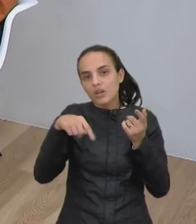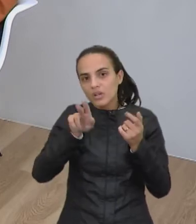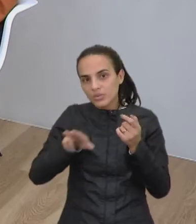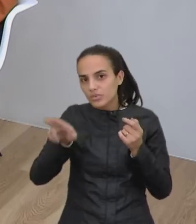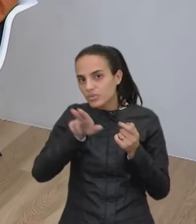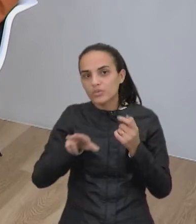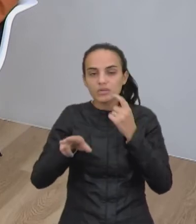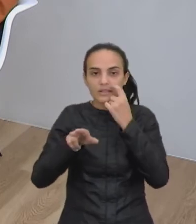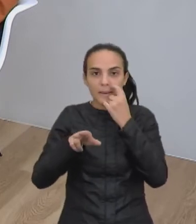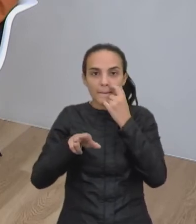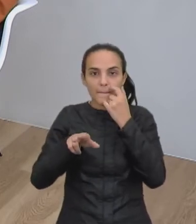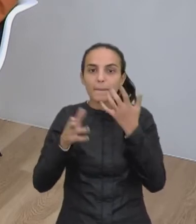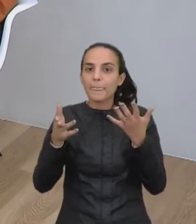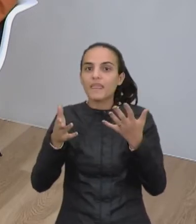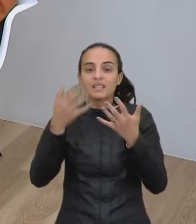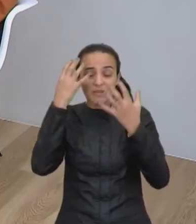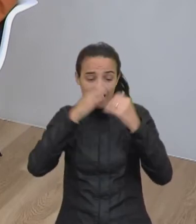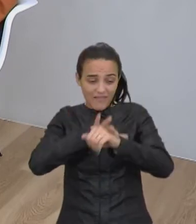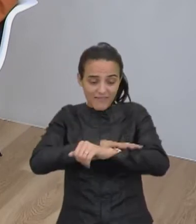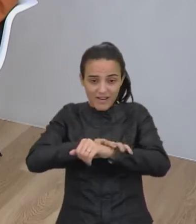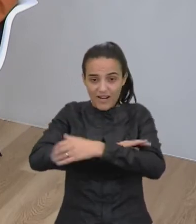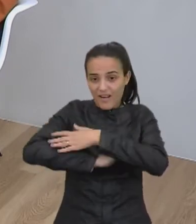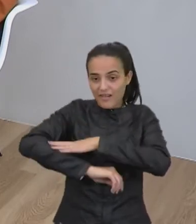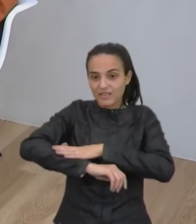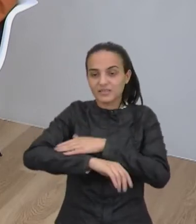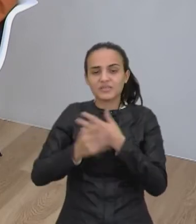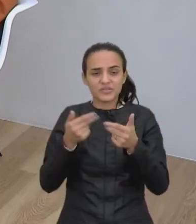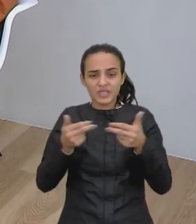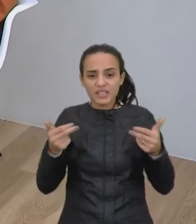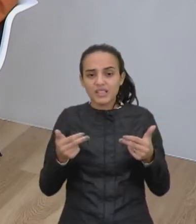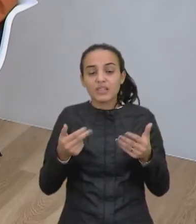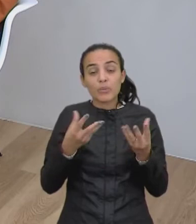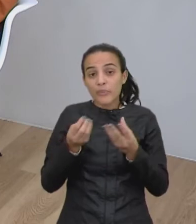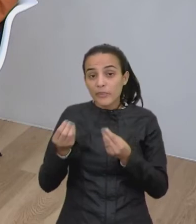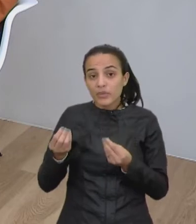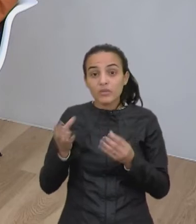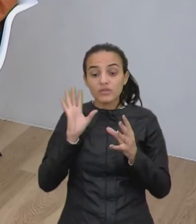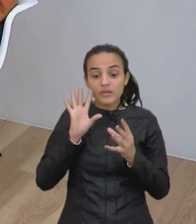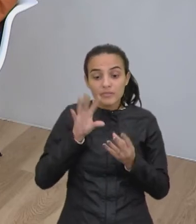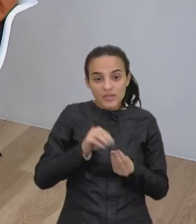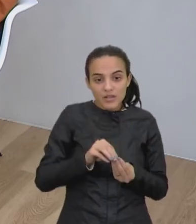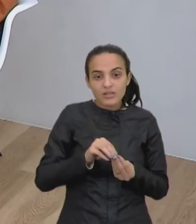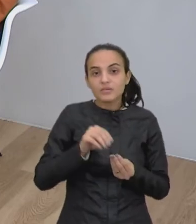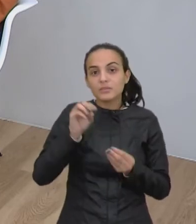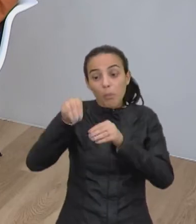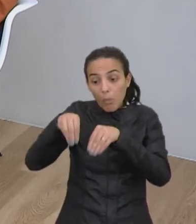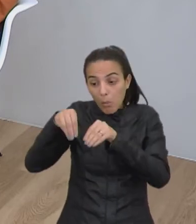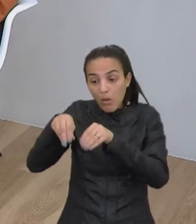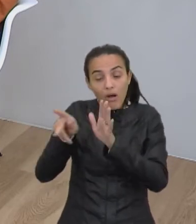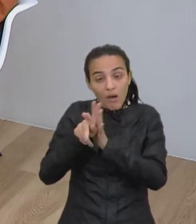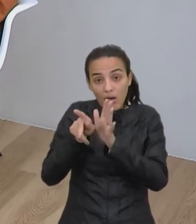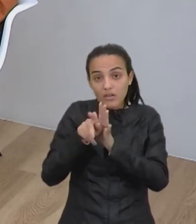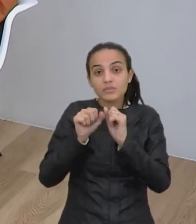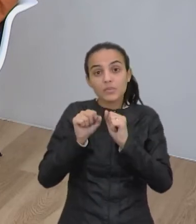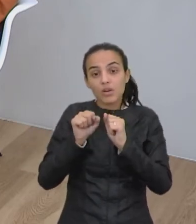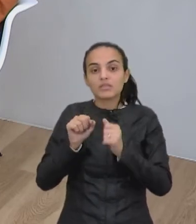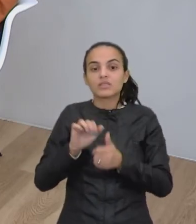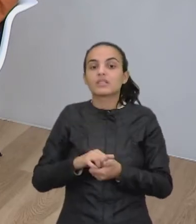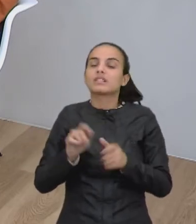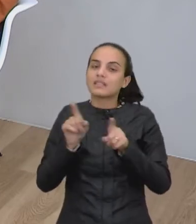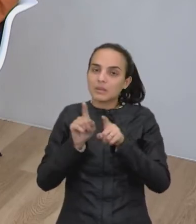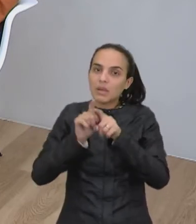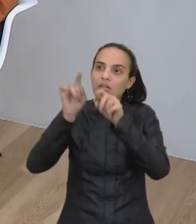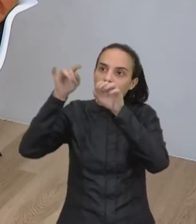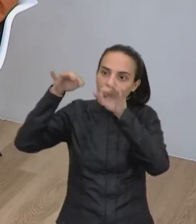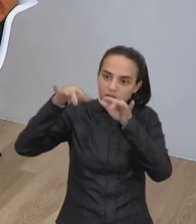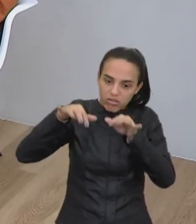nossos dentes, sabonete. Exato. Muitos deles são formados por microplásticos, né, que podem aí cair também no